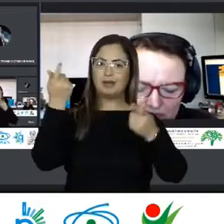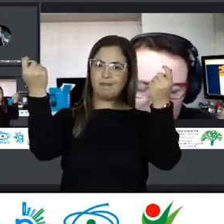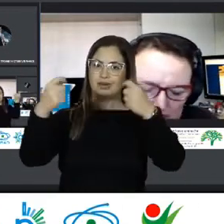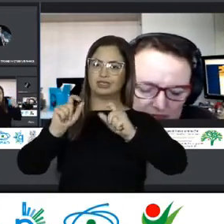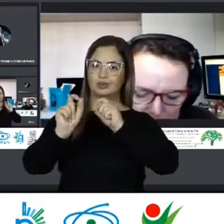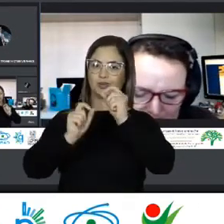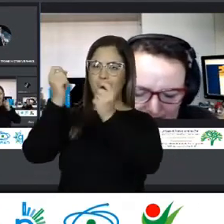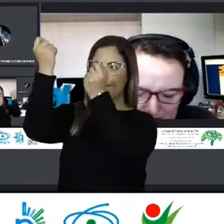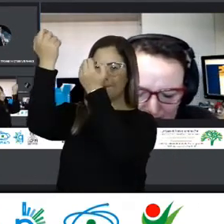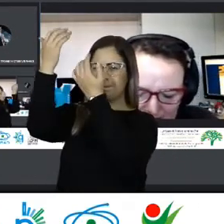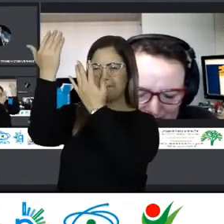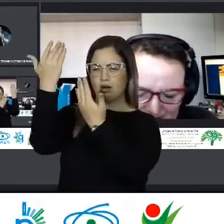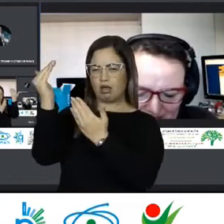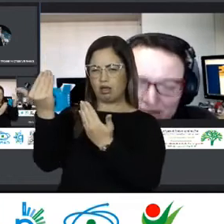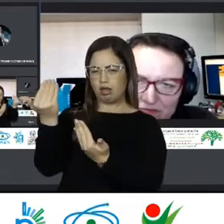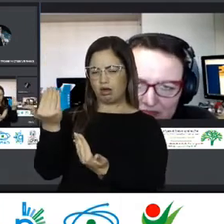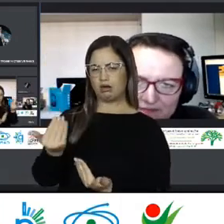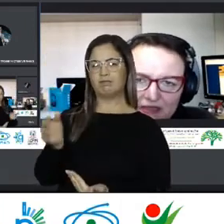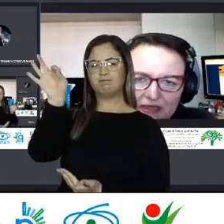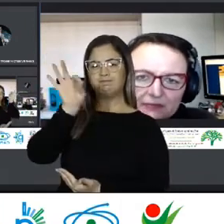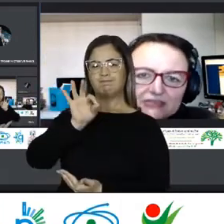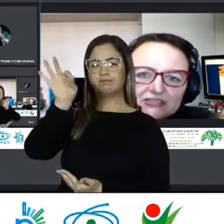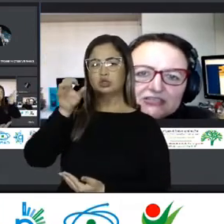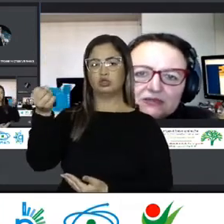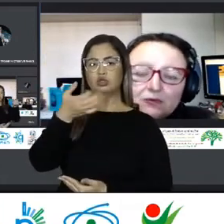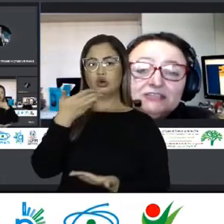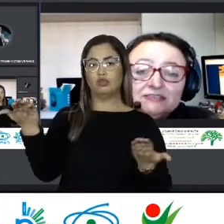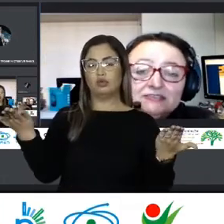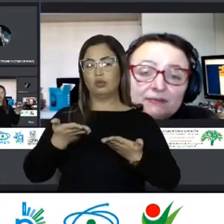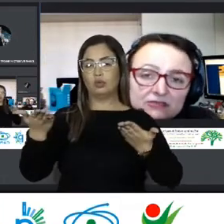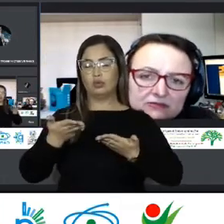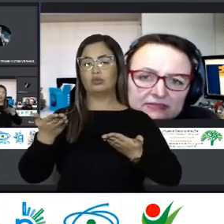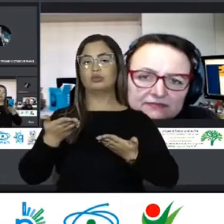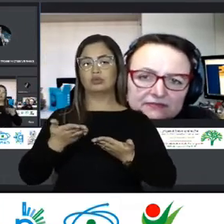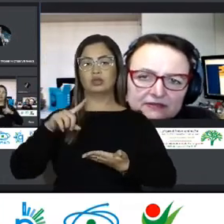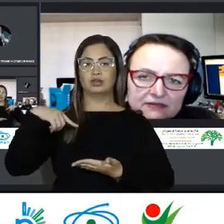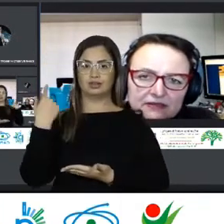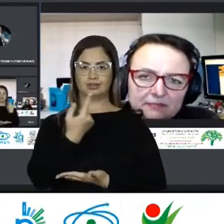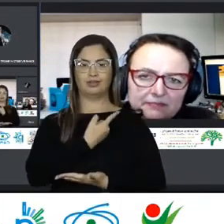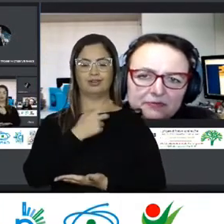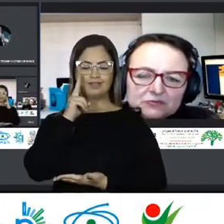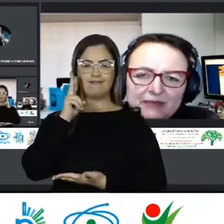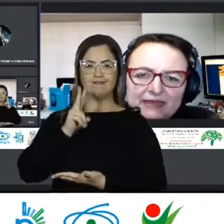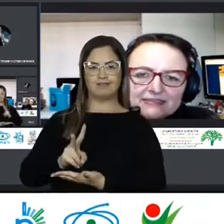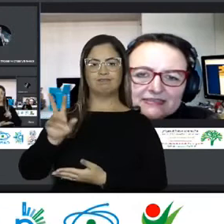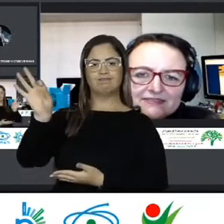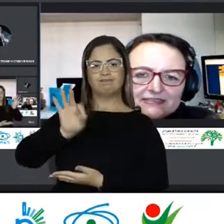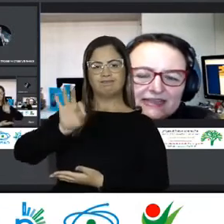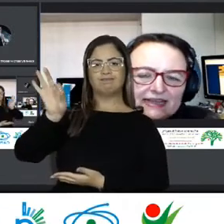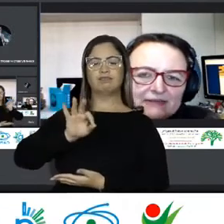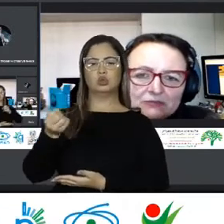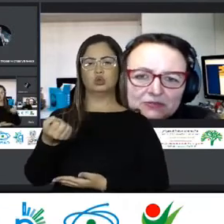Muito Com os dados Bem atualizados Para a gente Quantitativamente Inclusive Porque os